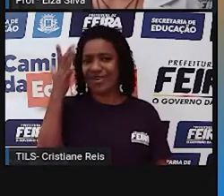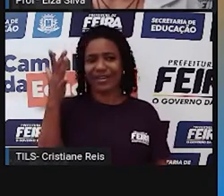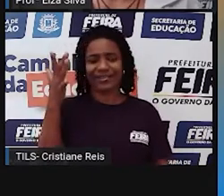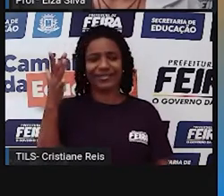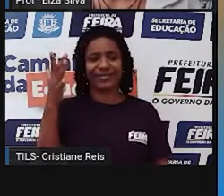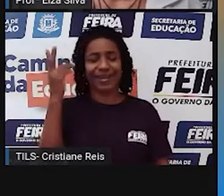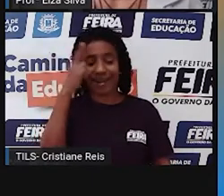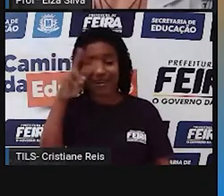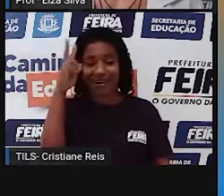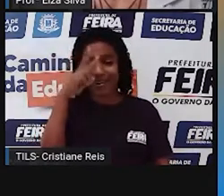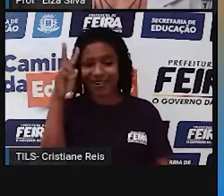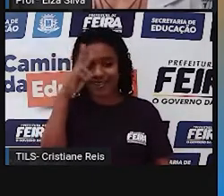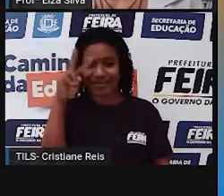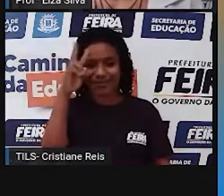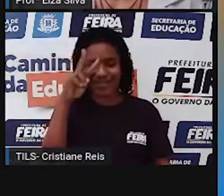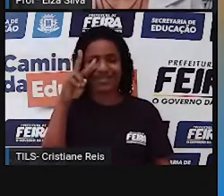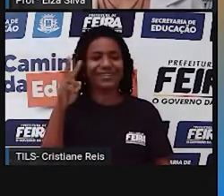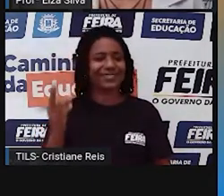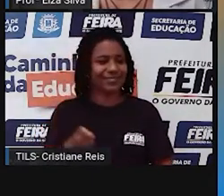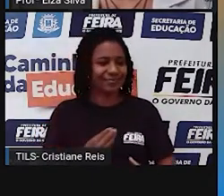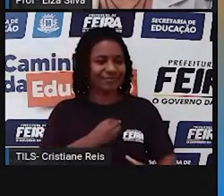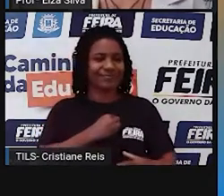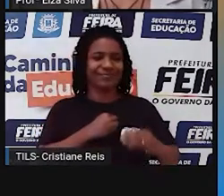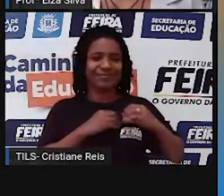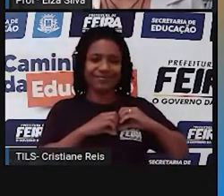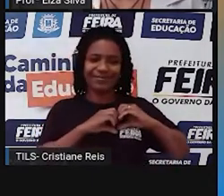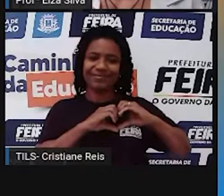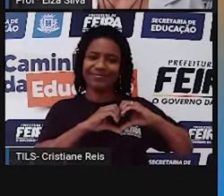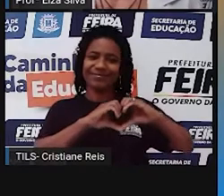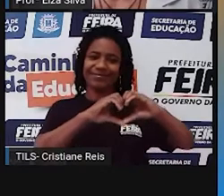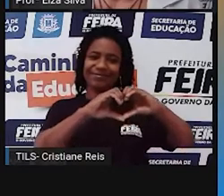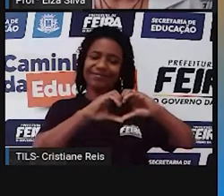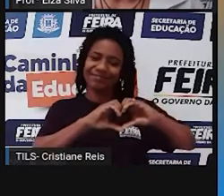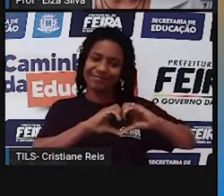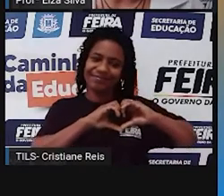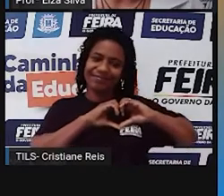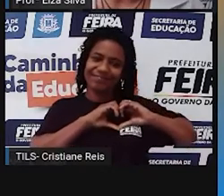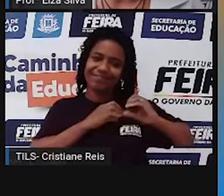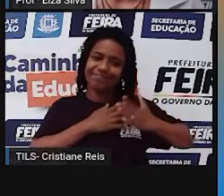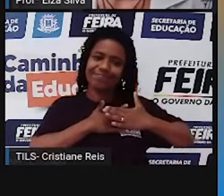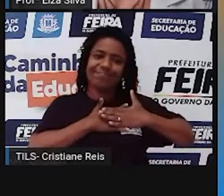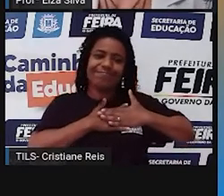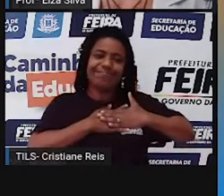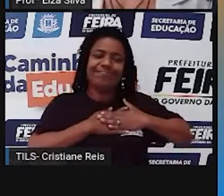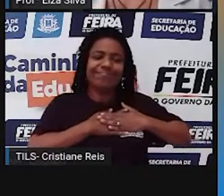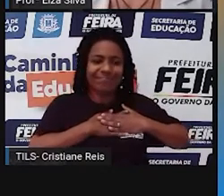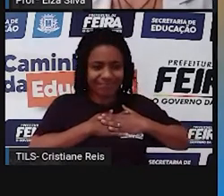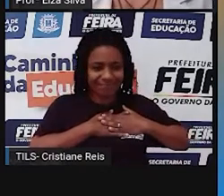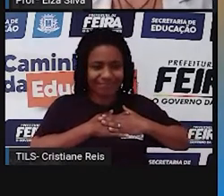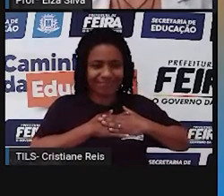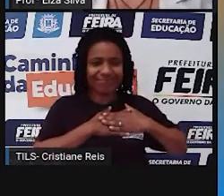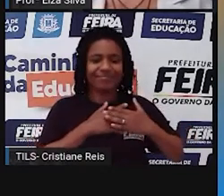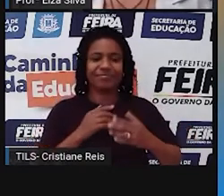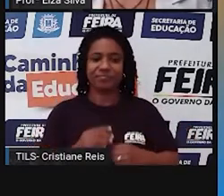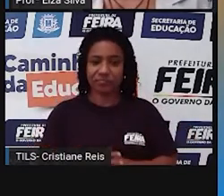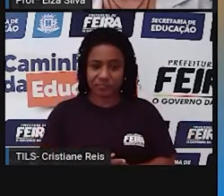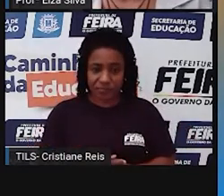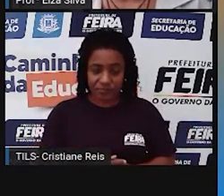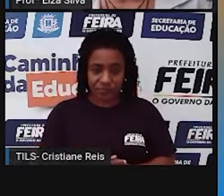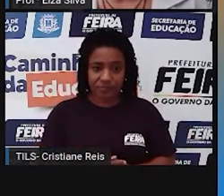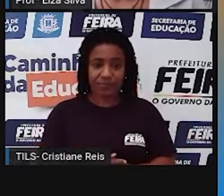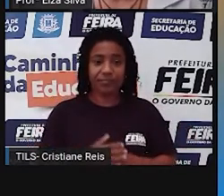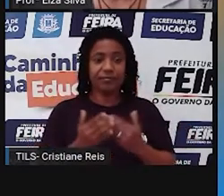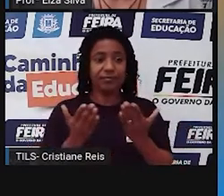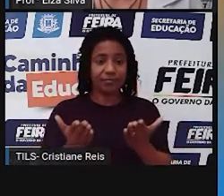pedaço seu. É a única coisa que levamos conosco quando morremos. Então, meus amores, de um modo